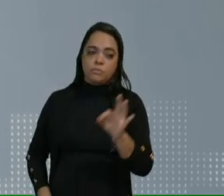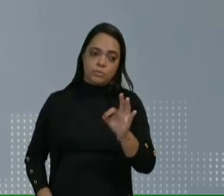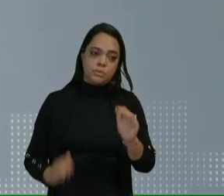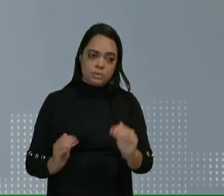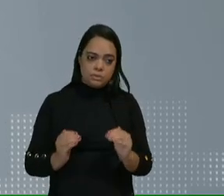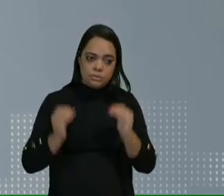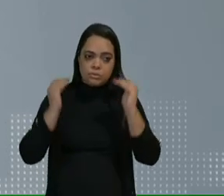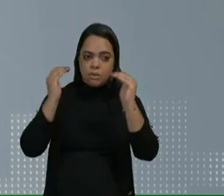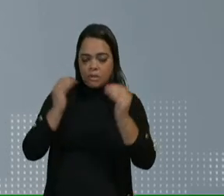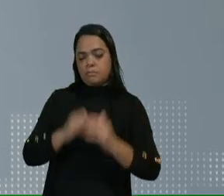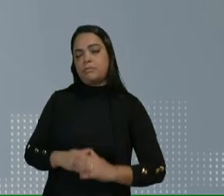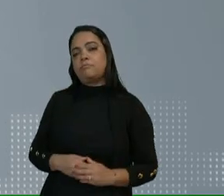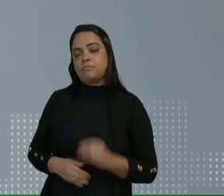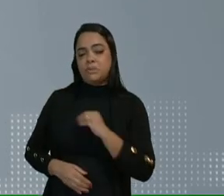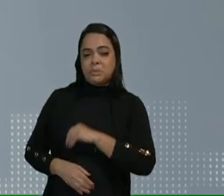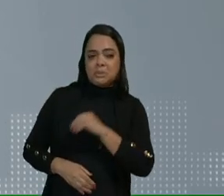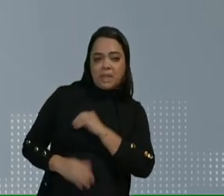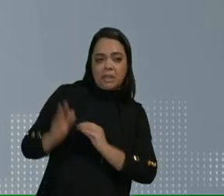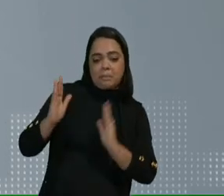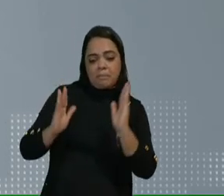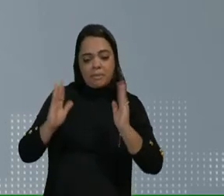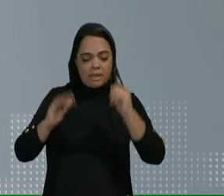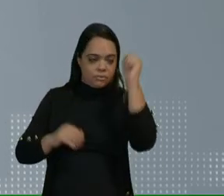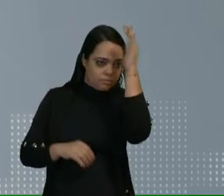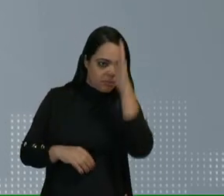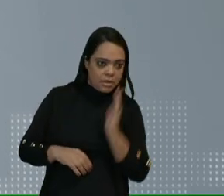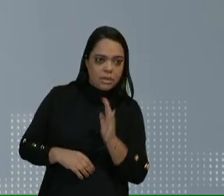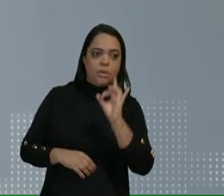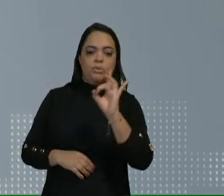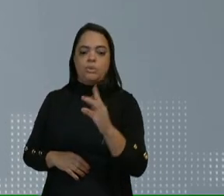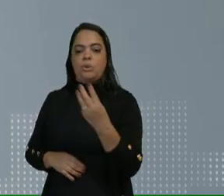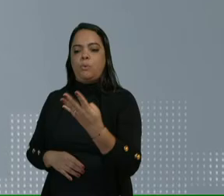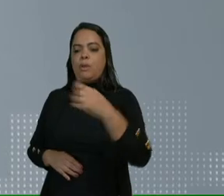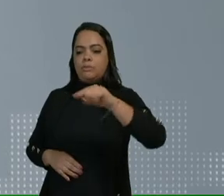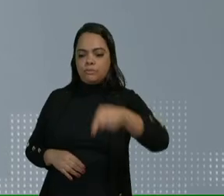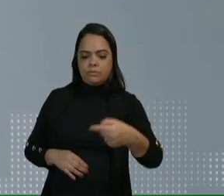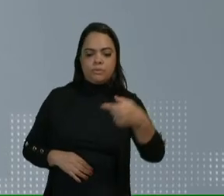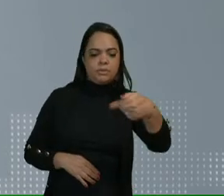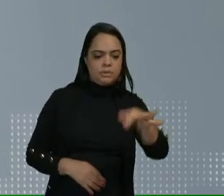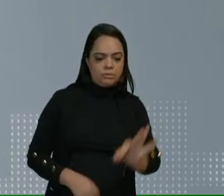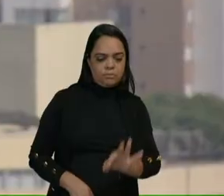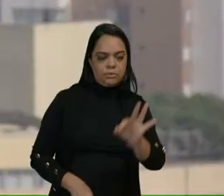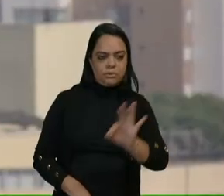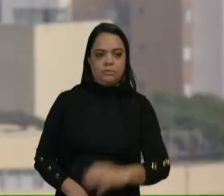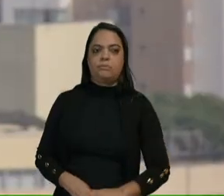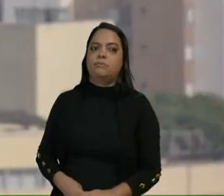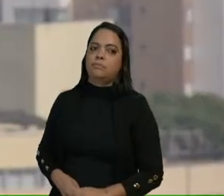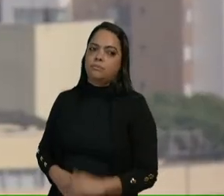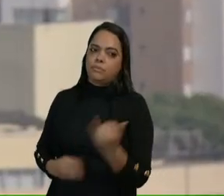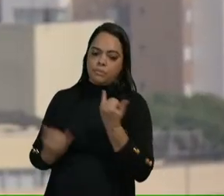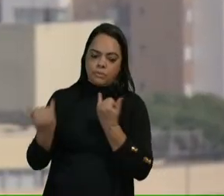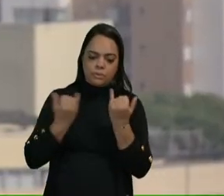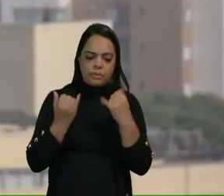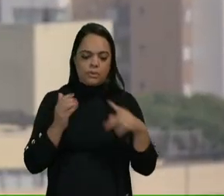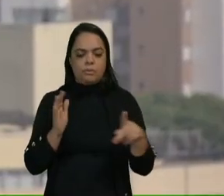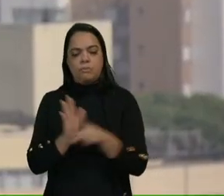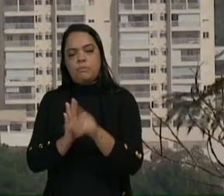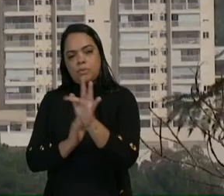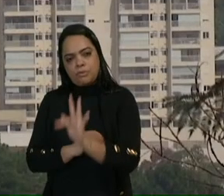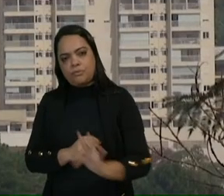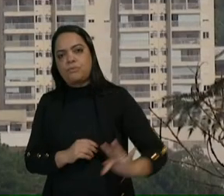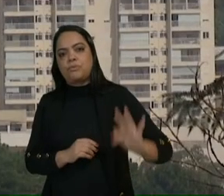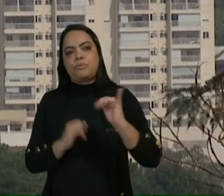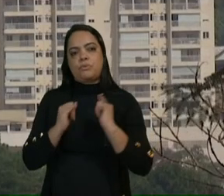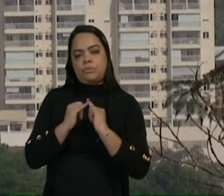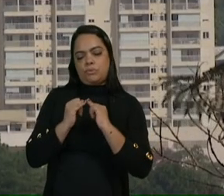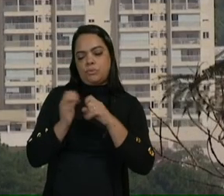Enquanto isso, a renda média do brasileiro subiu apenas 4,7%. Os dados são da Fundação Instituto de